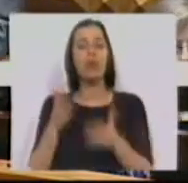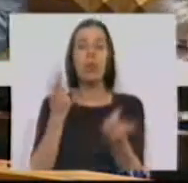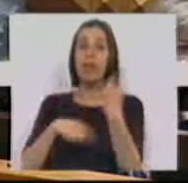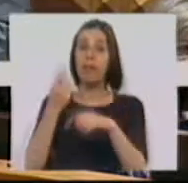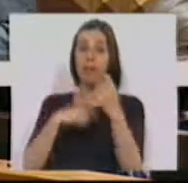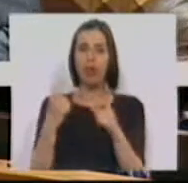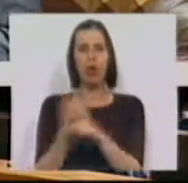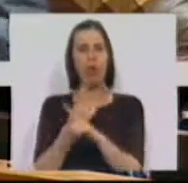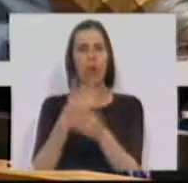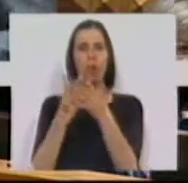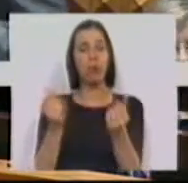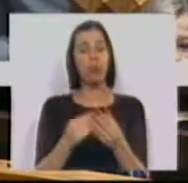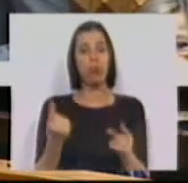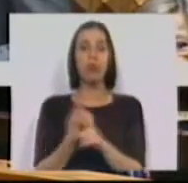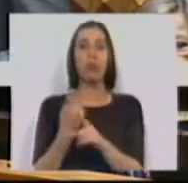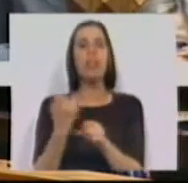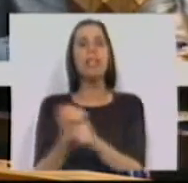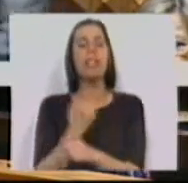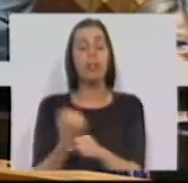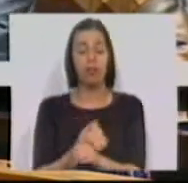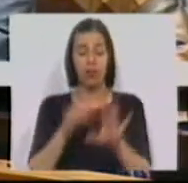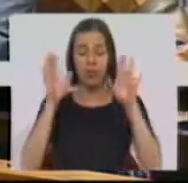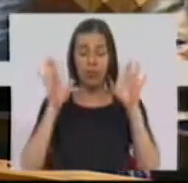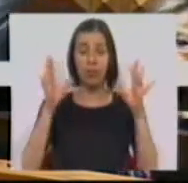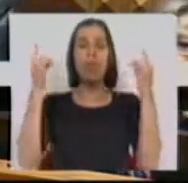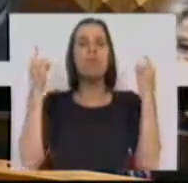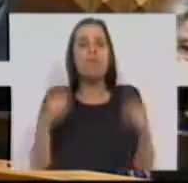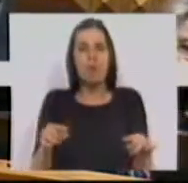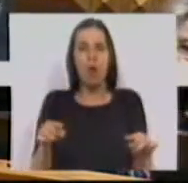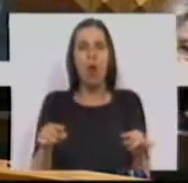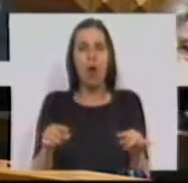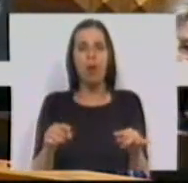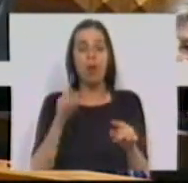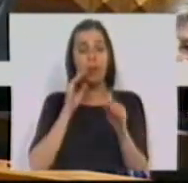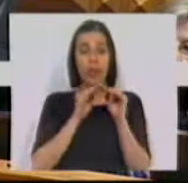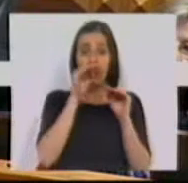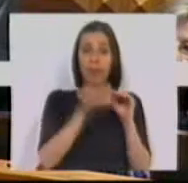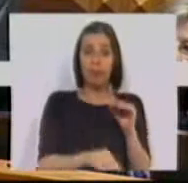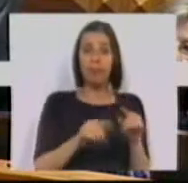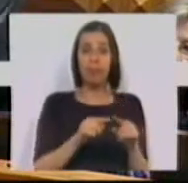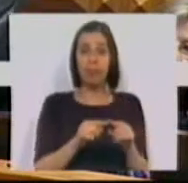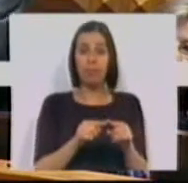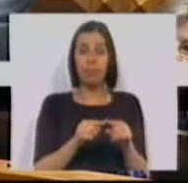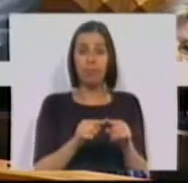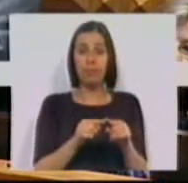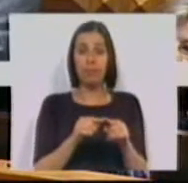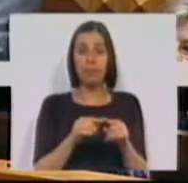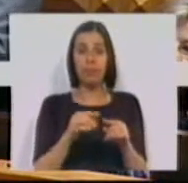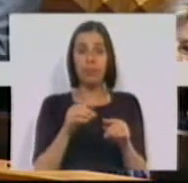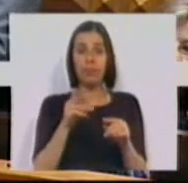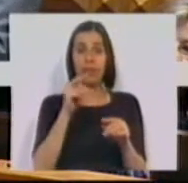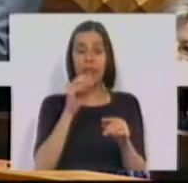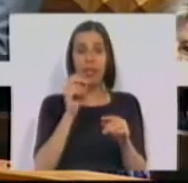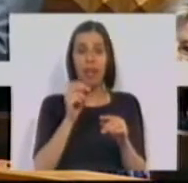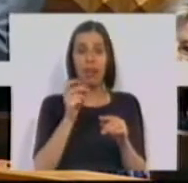para vender os seus produtos e os seus serviços. Aliás, basta ir à recessão na terceira